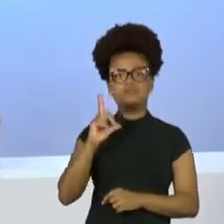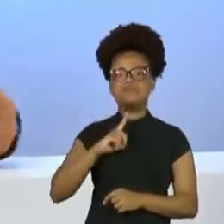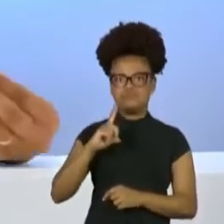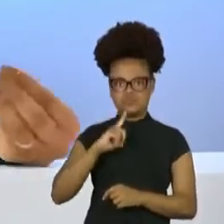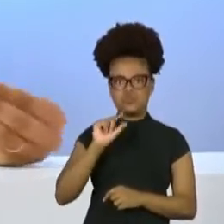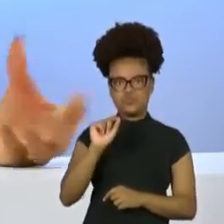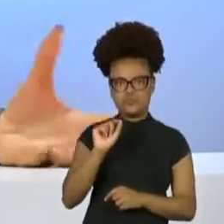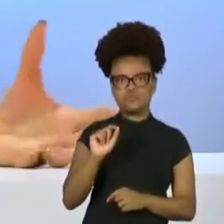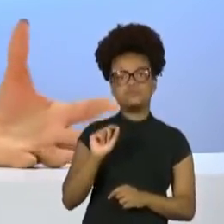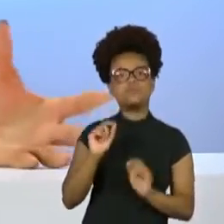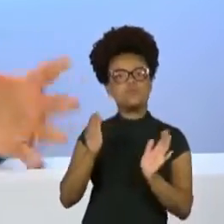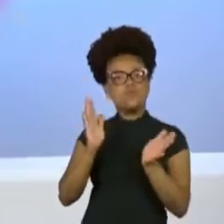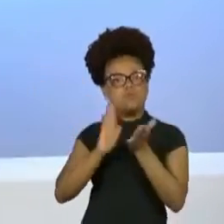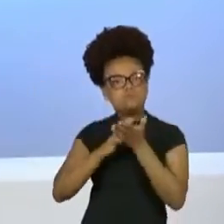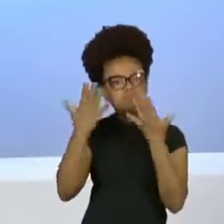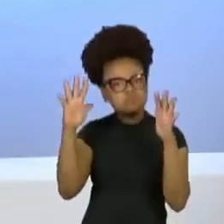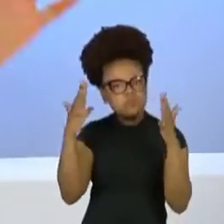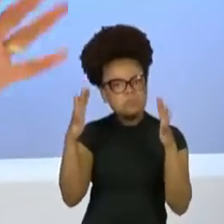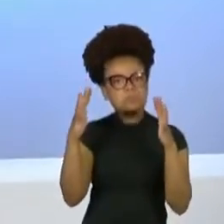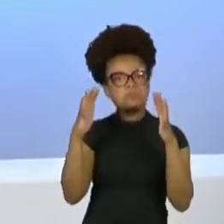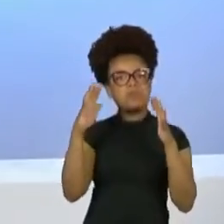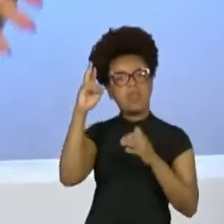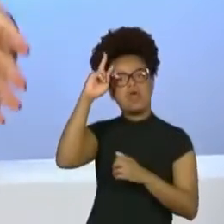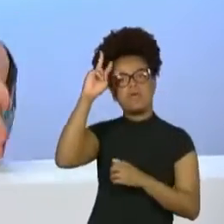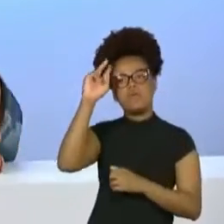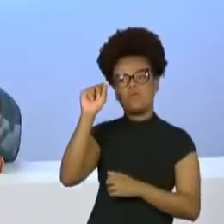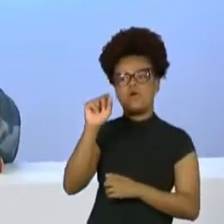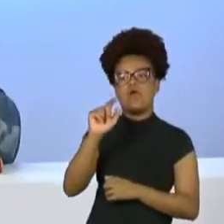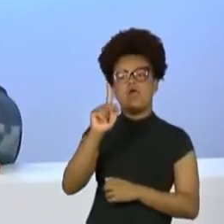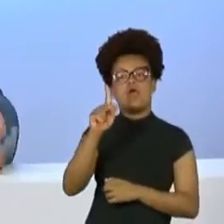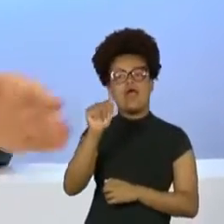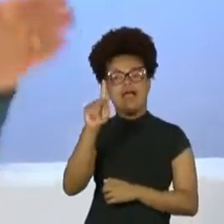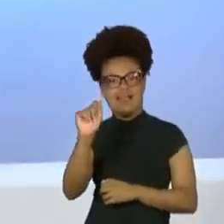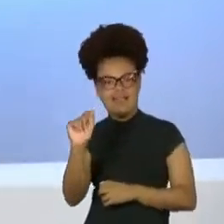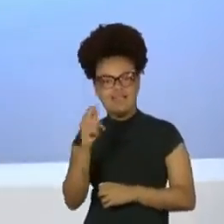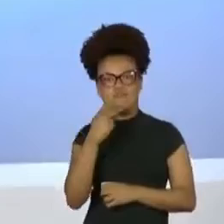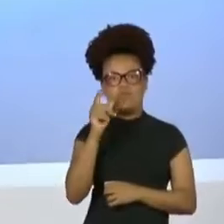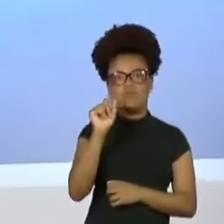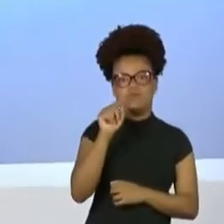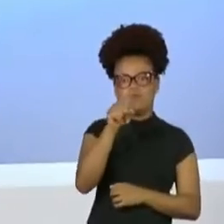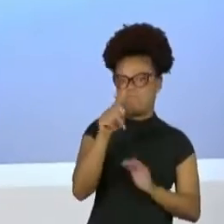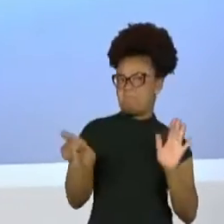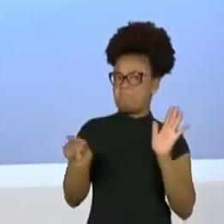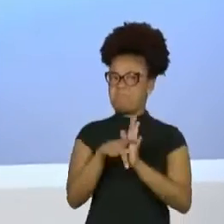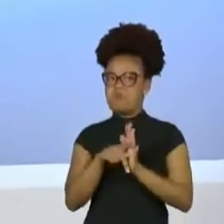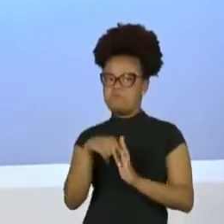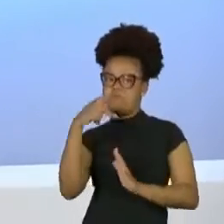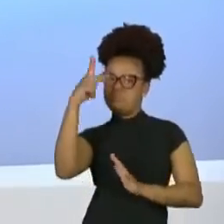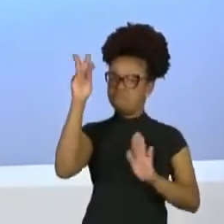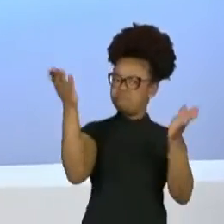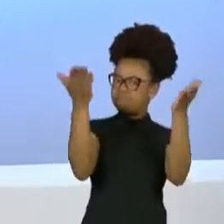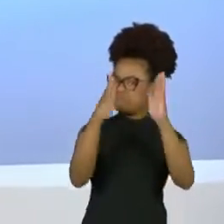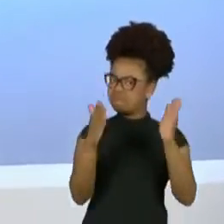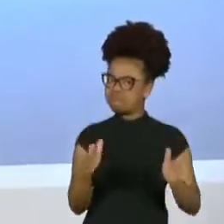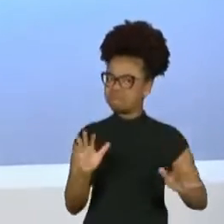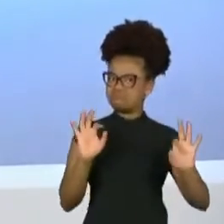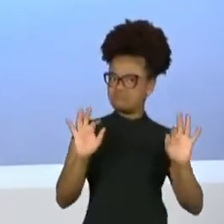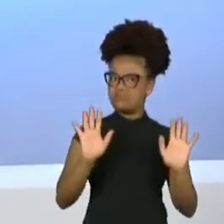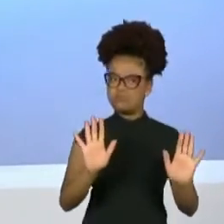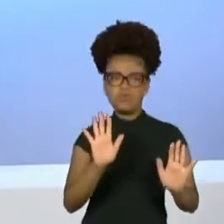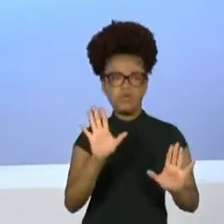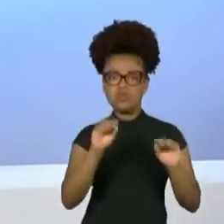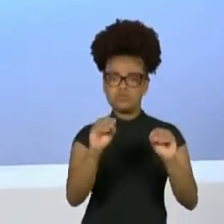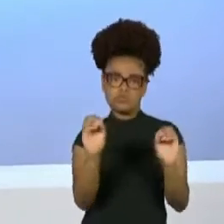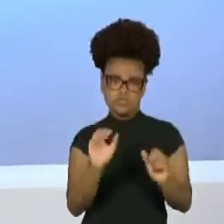forma erótica, e que o Cacá respondeu muito bem, falando, não, estou falando de uma mulher dona do seu corpo. Quando eu fui fazer, 20 anos depois, em